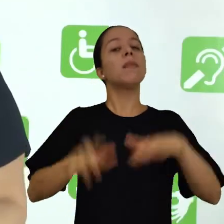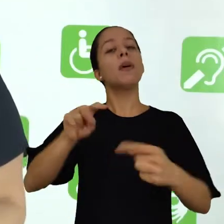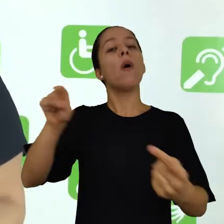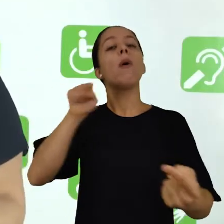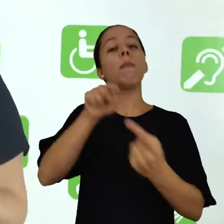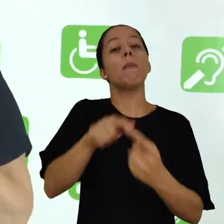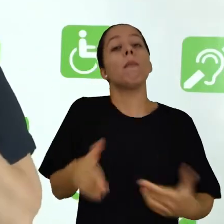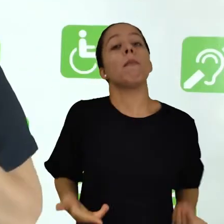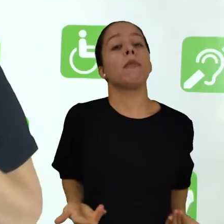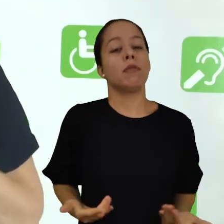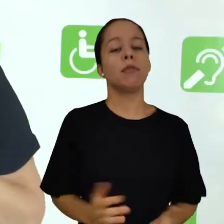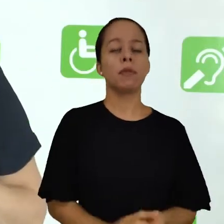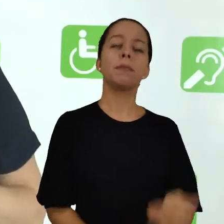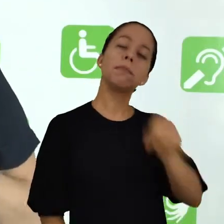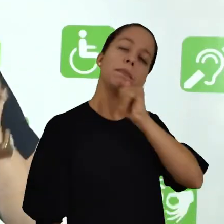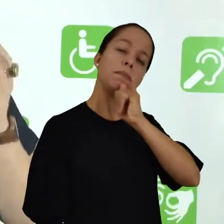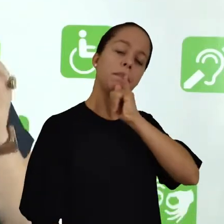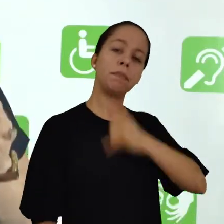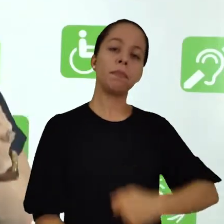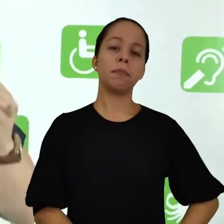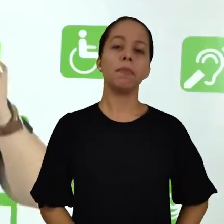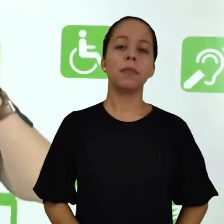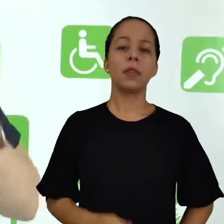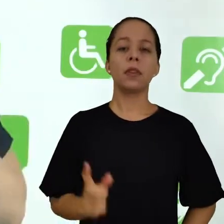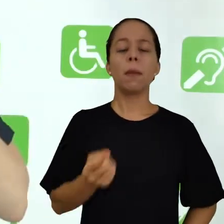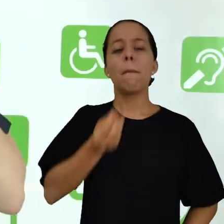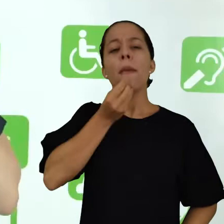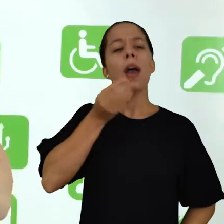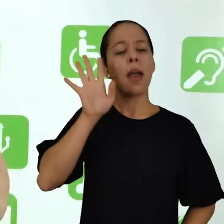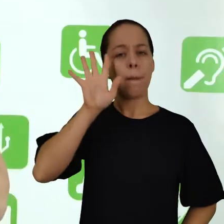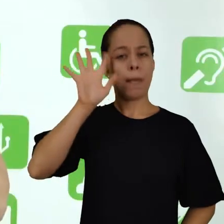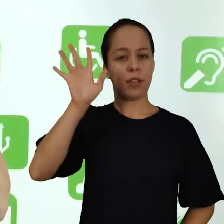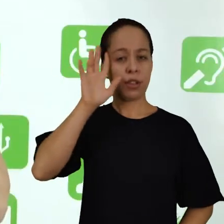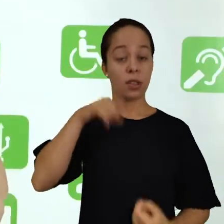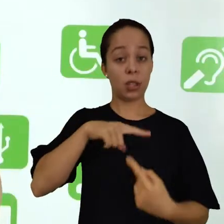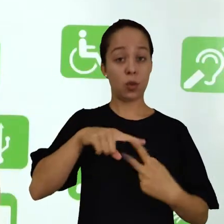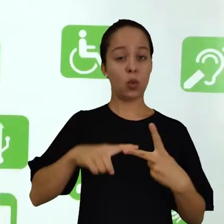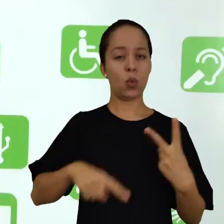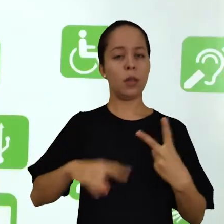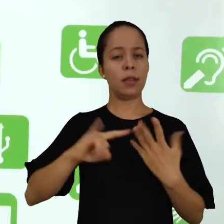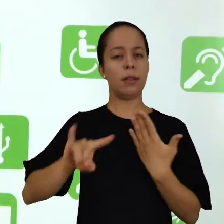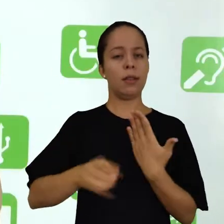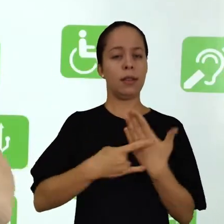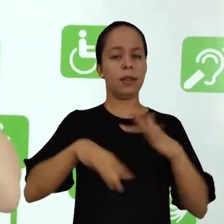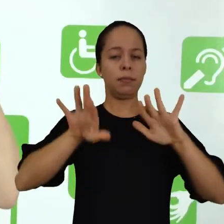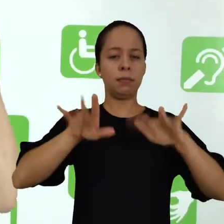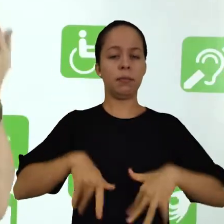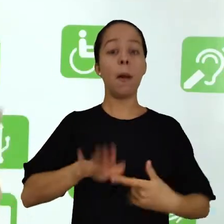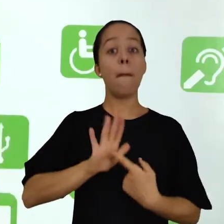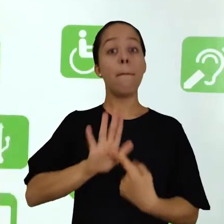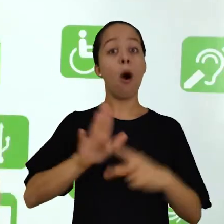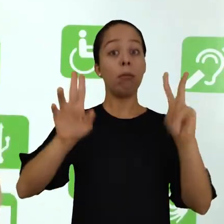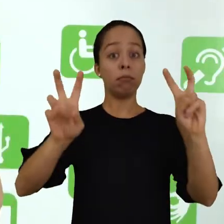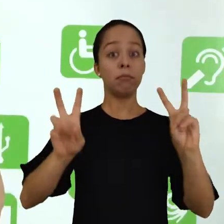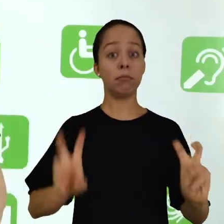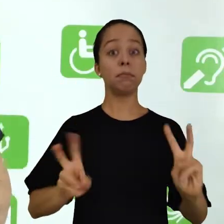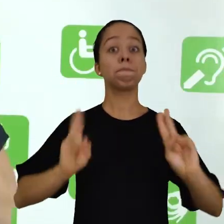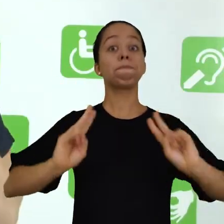ela se presta. Por exemplo, imaginemos duas resenhas que sejam feitas sobre o mesmo assunto.